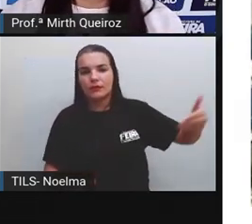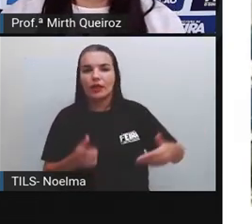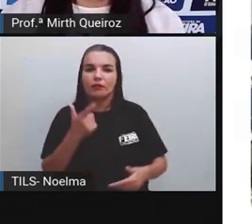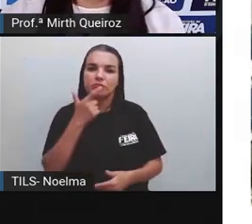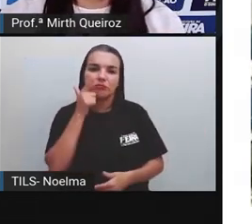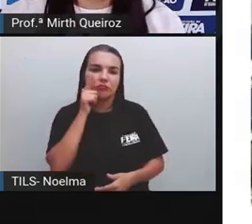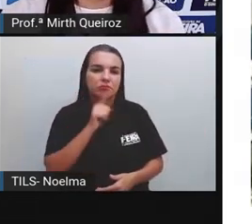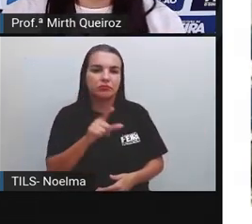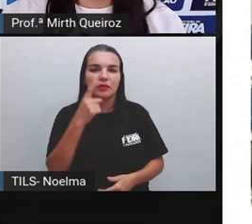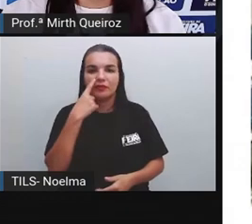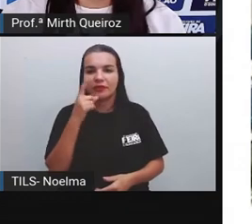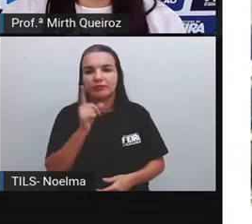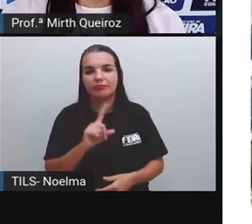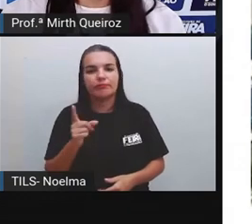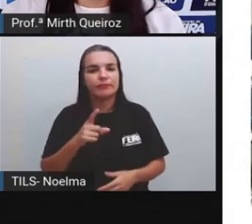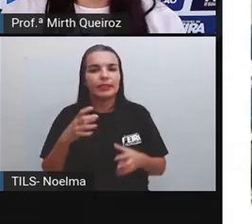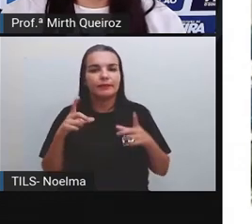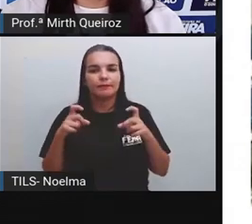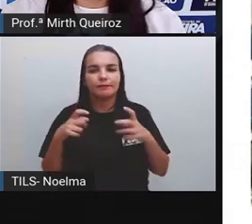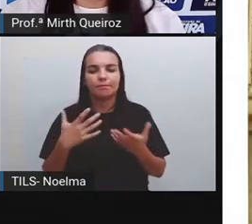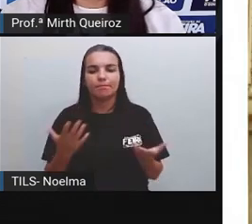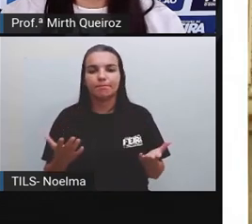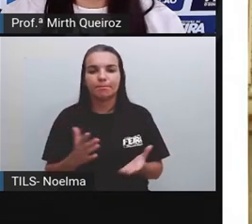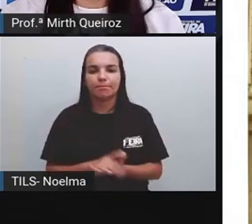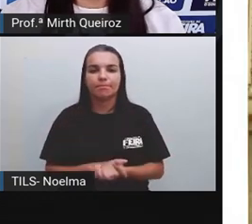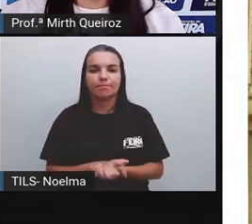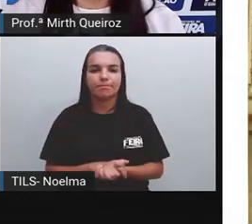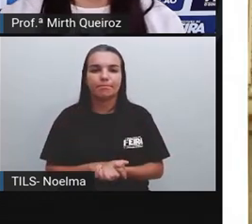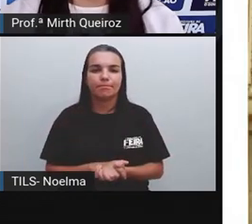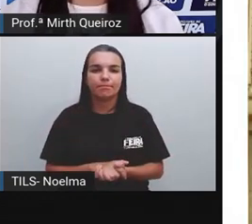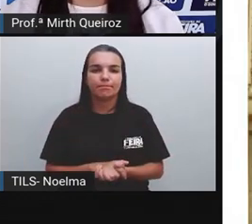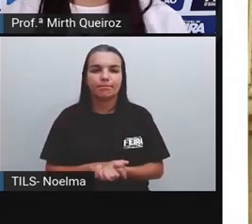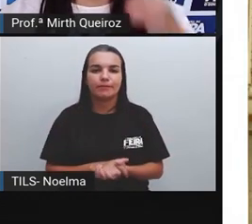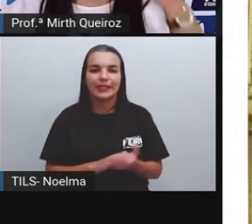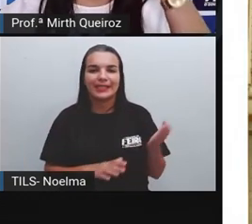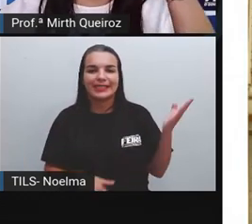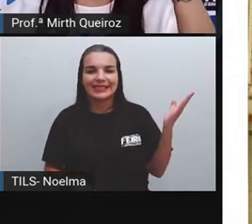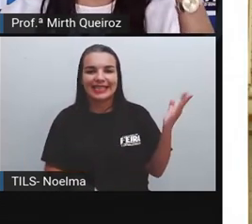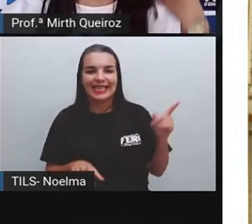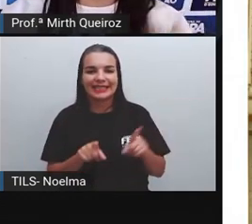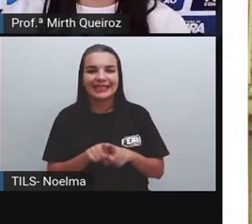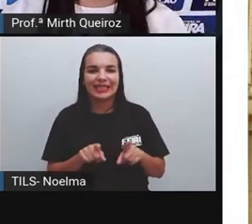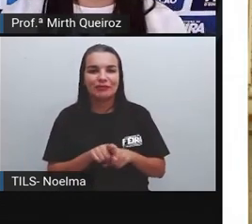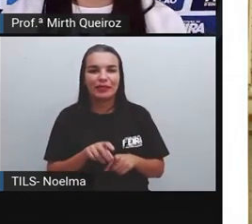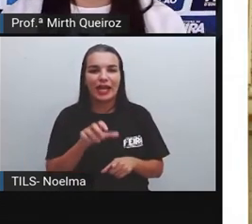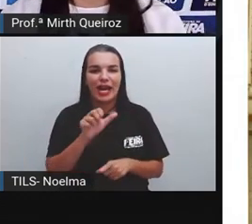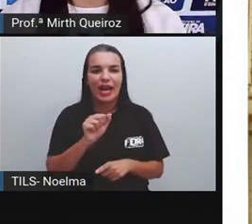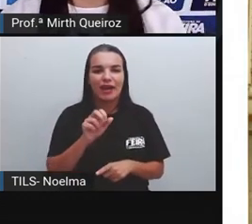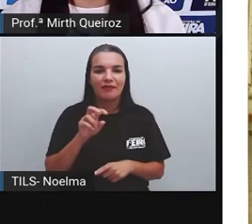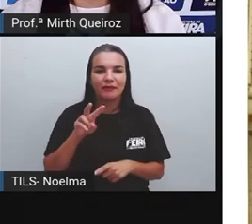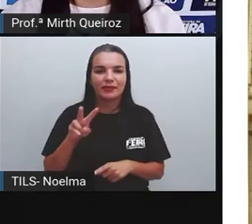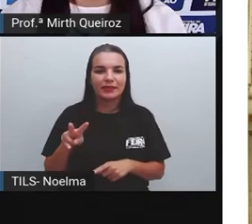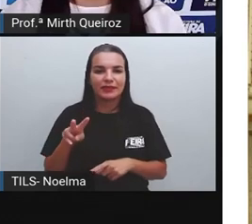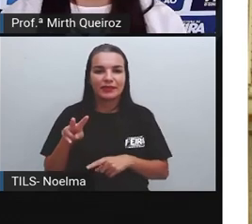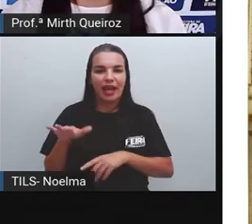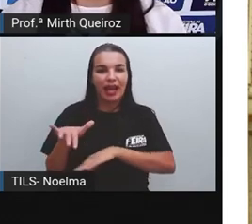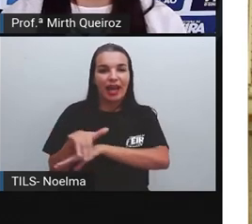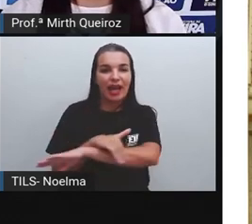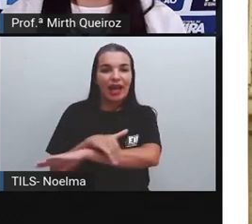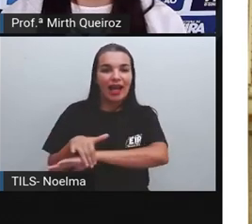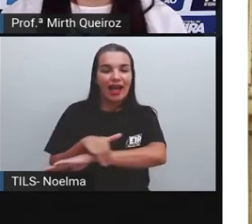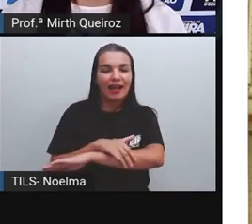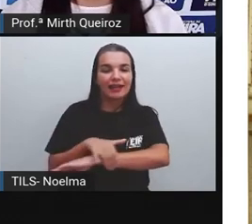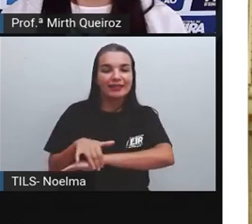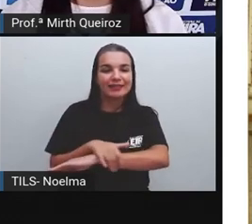não vê na segunda imagem. Aqui nós temos a Avenida Senhor dos Passos, né? Nós